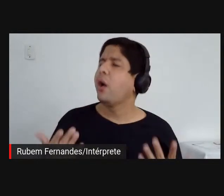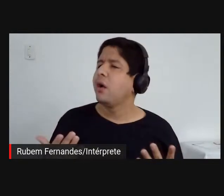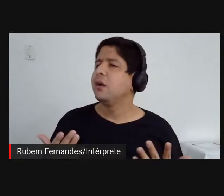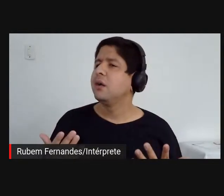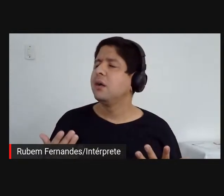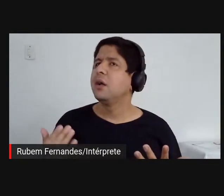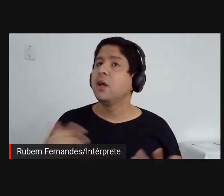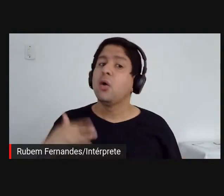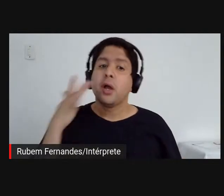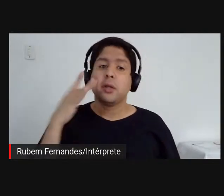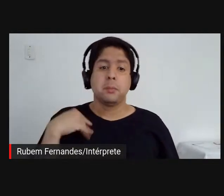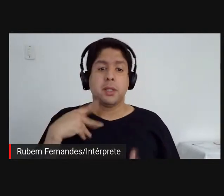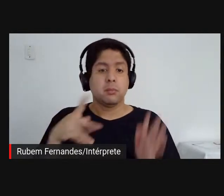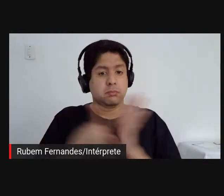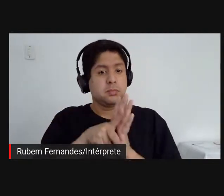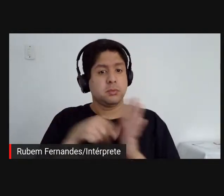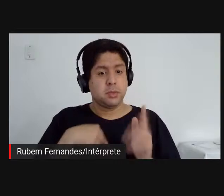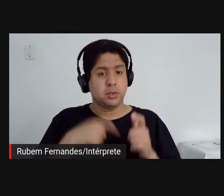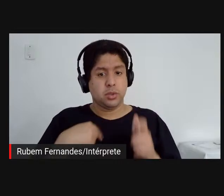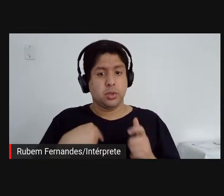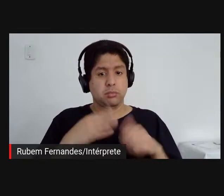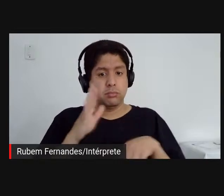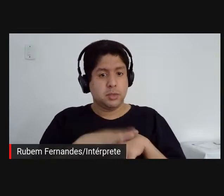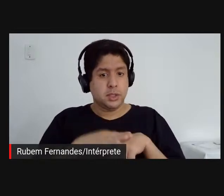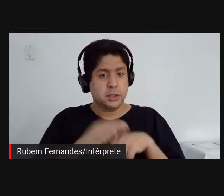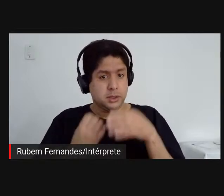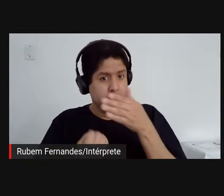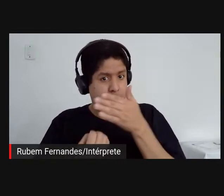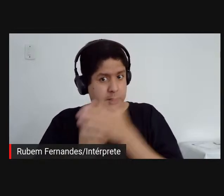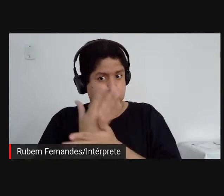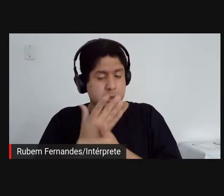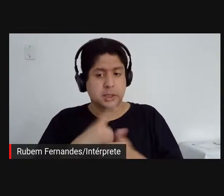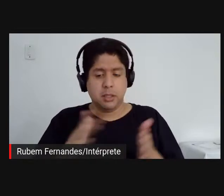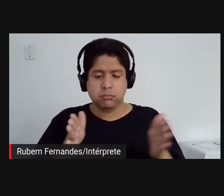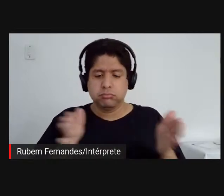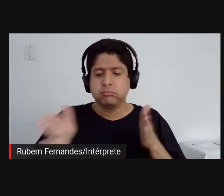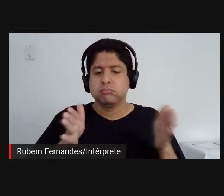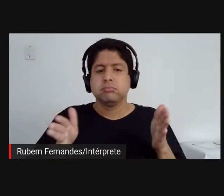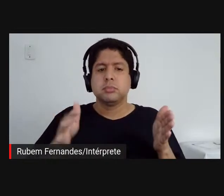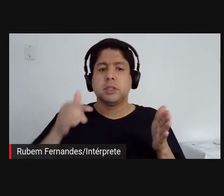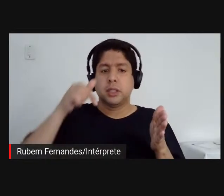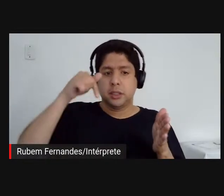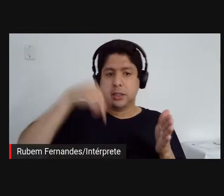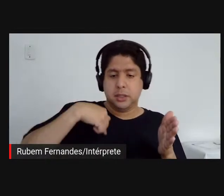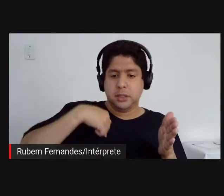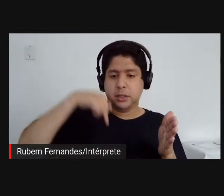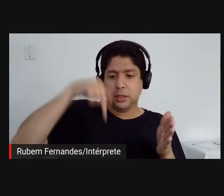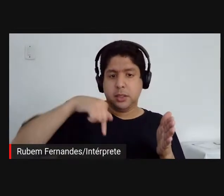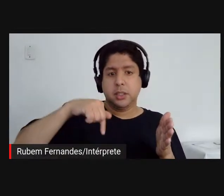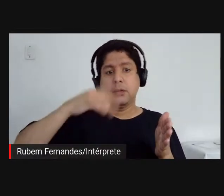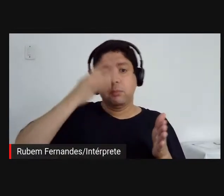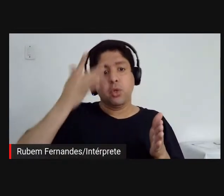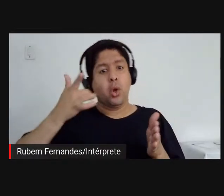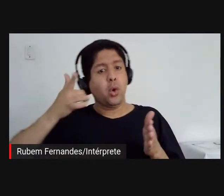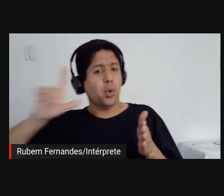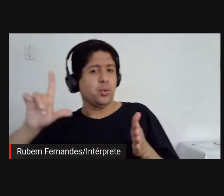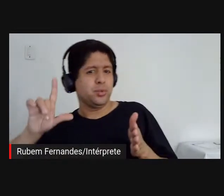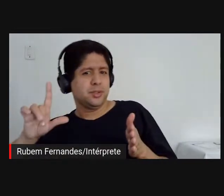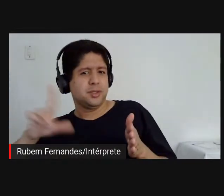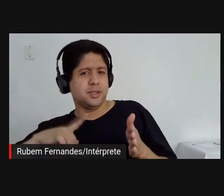obra está num espaço entre eu e o outro, assim, né? Num espaço entre duas pessoas, no que pode acontecer,